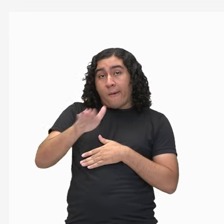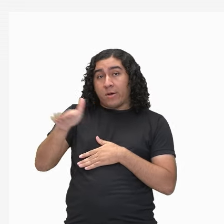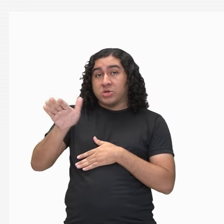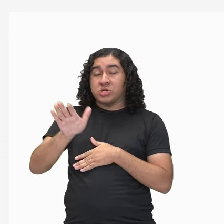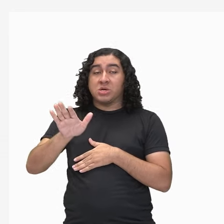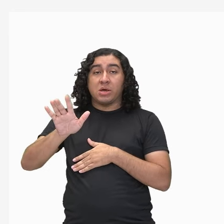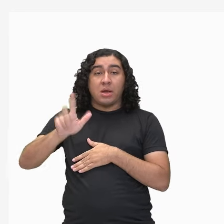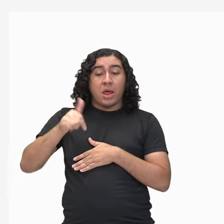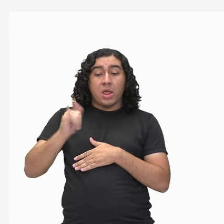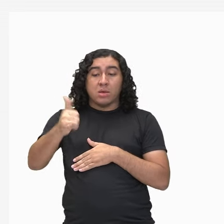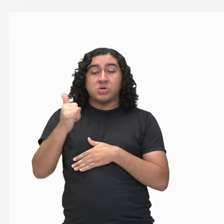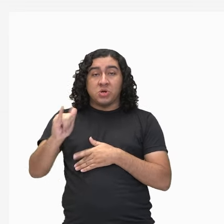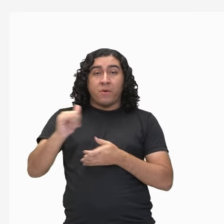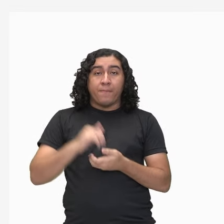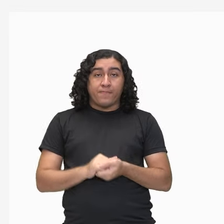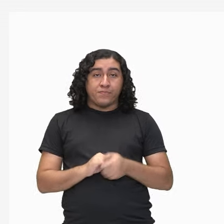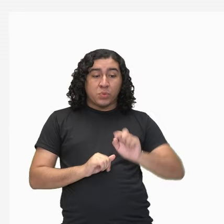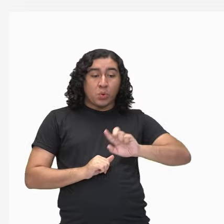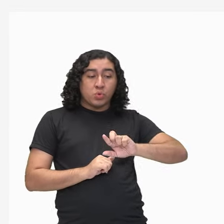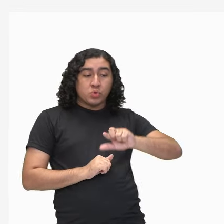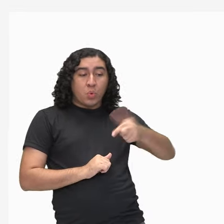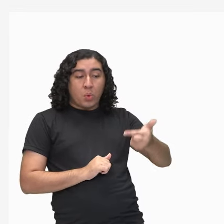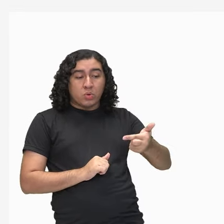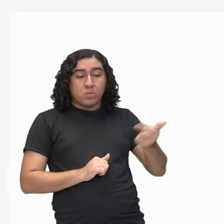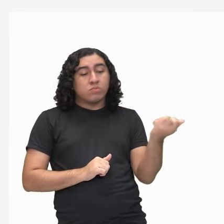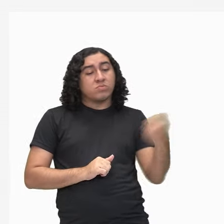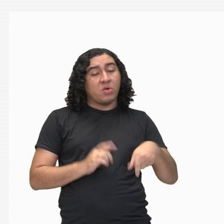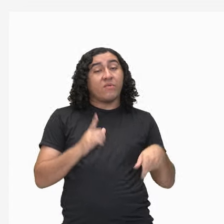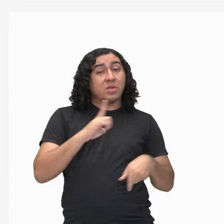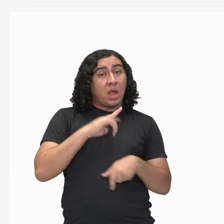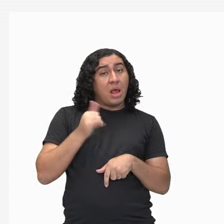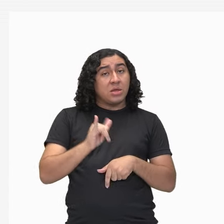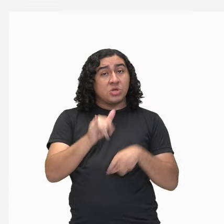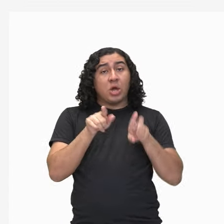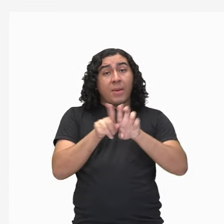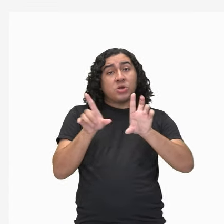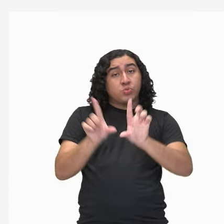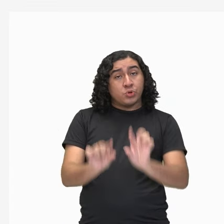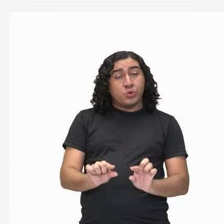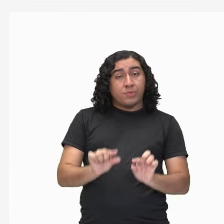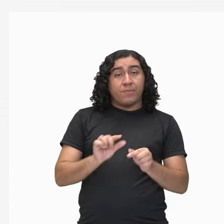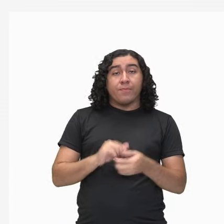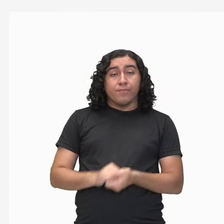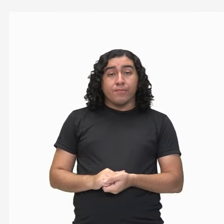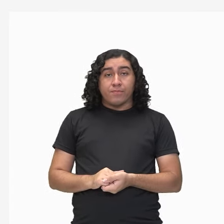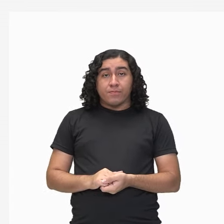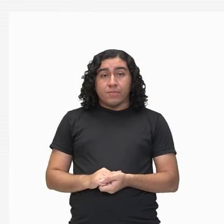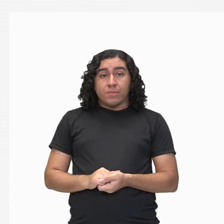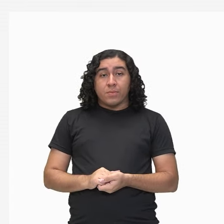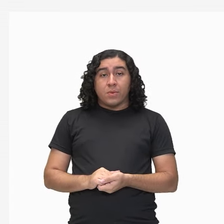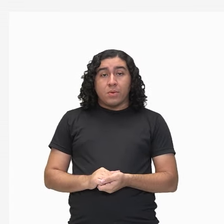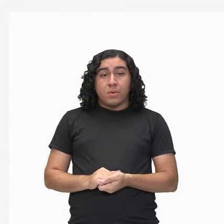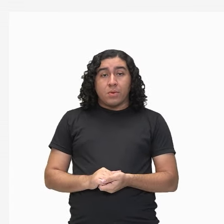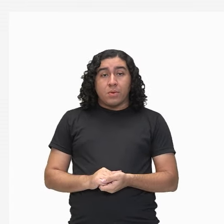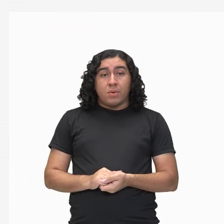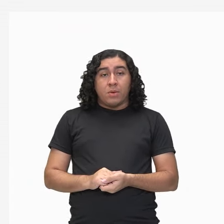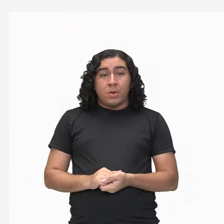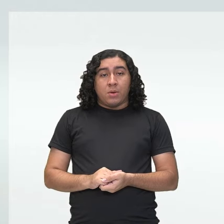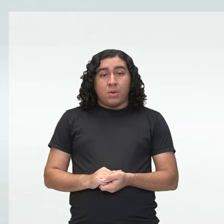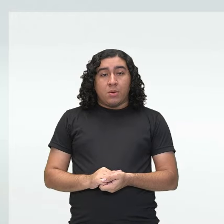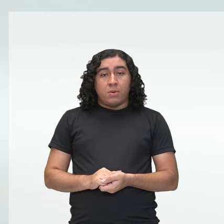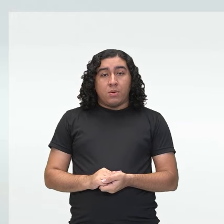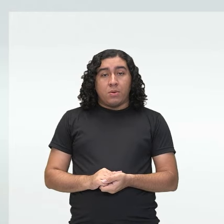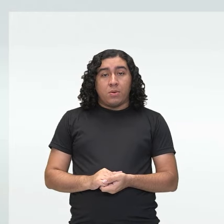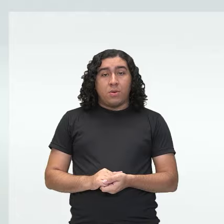consumidores vão conseguir, né? Ter essa energia numa quantidade menor. E aí a gente trouxe aqui uma outra